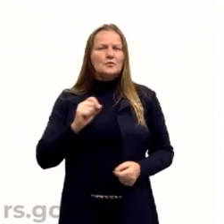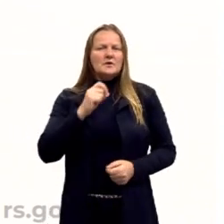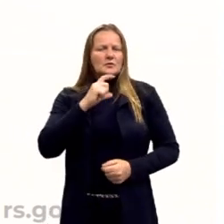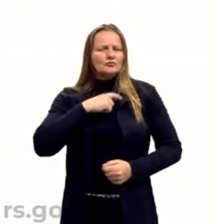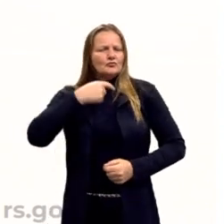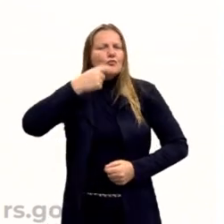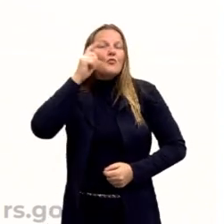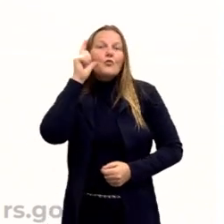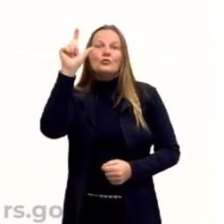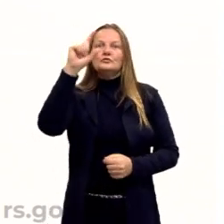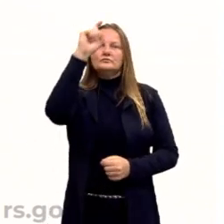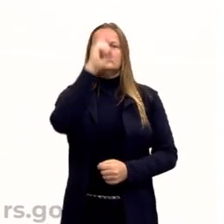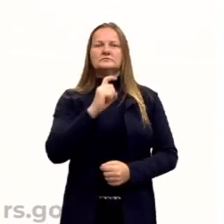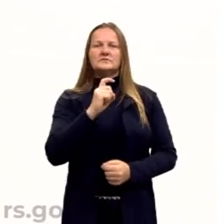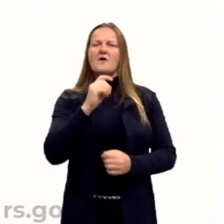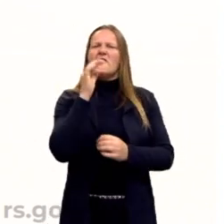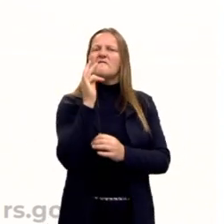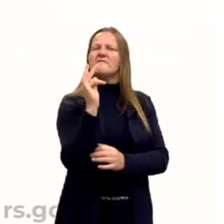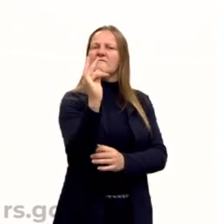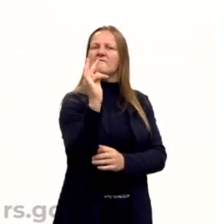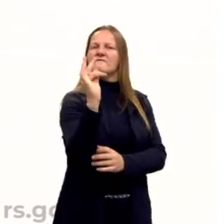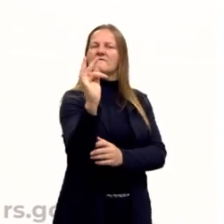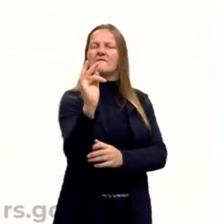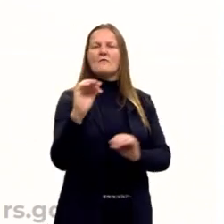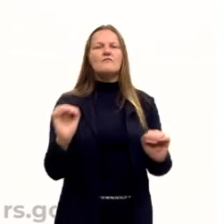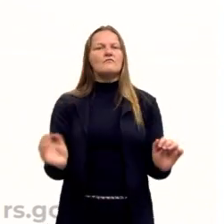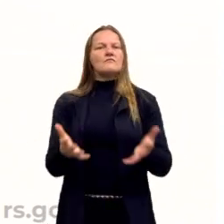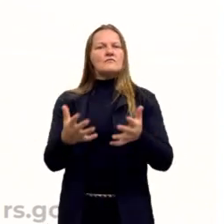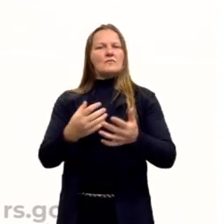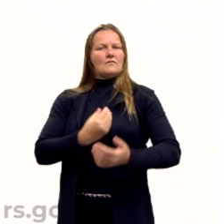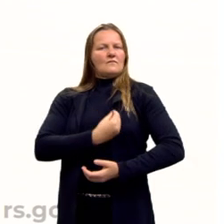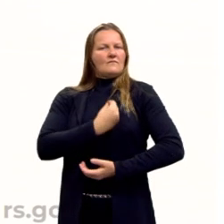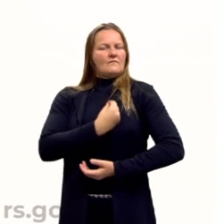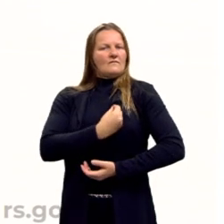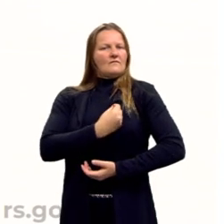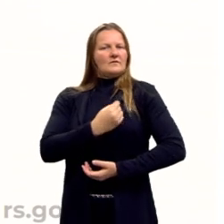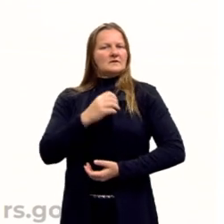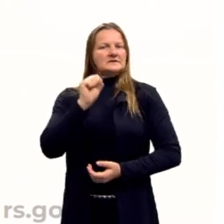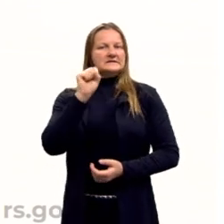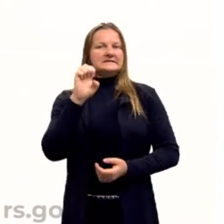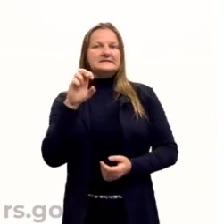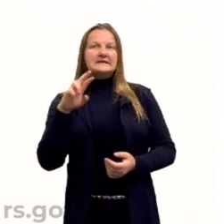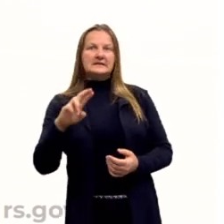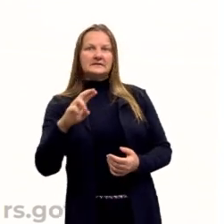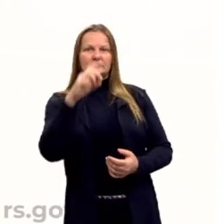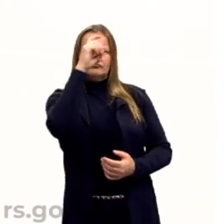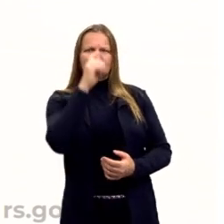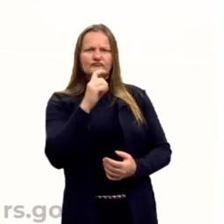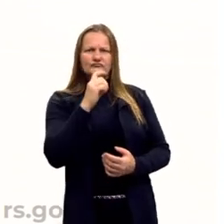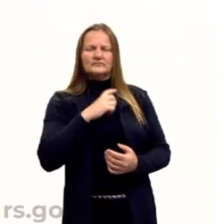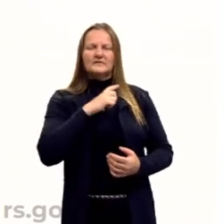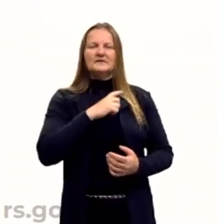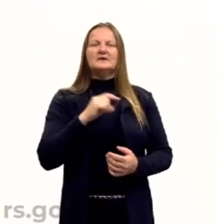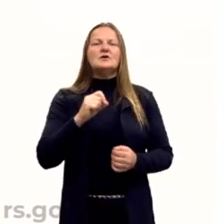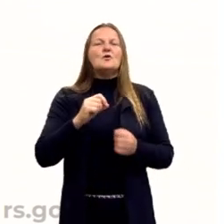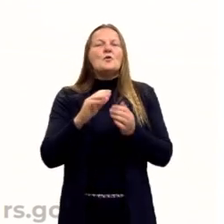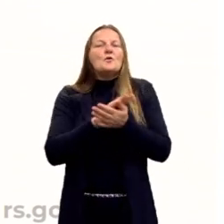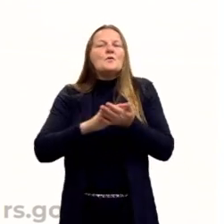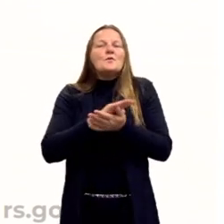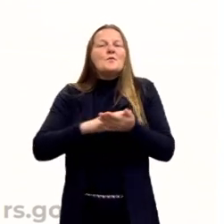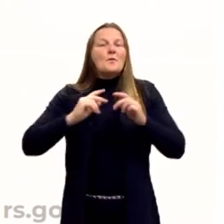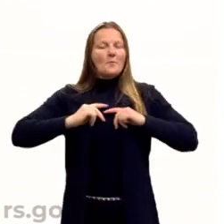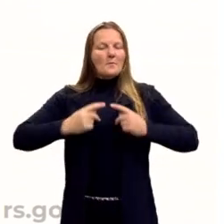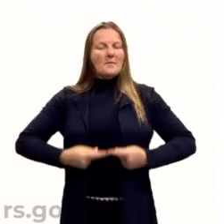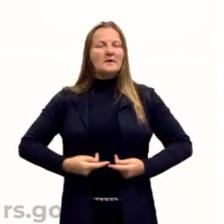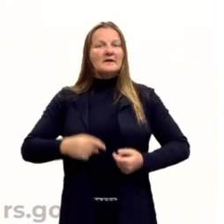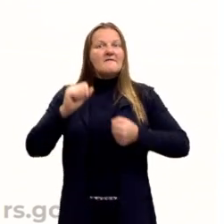também o que quer ser após esse impulso para a existência. O homem nada mais é, senão aquilo